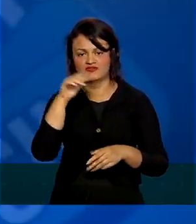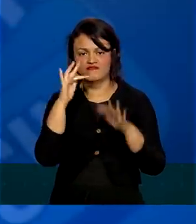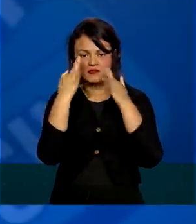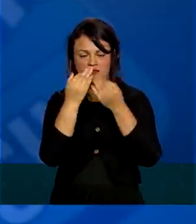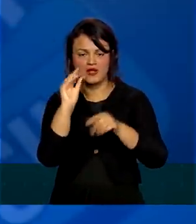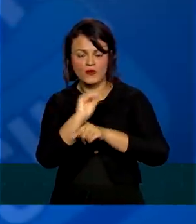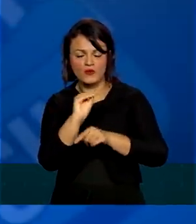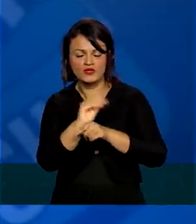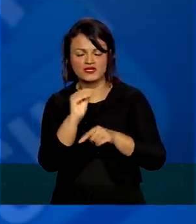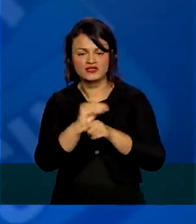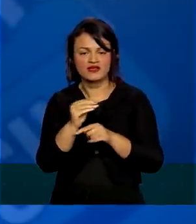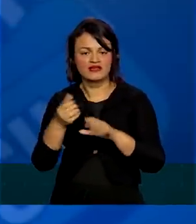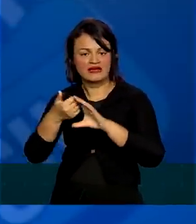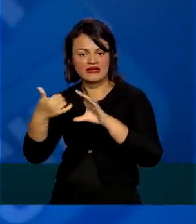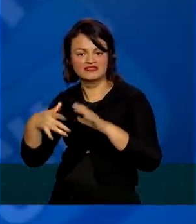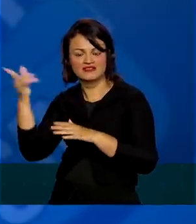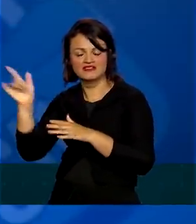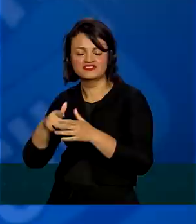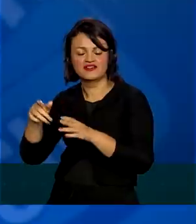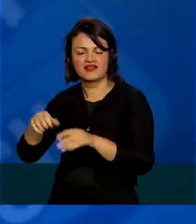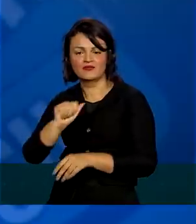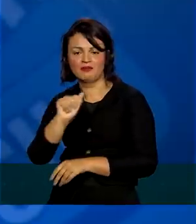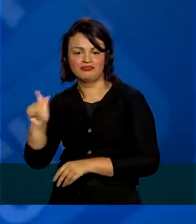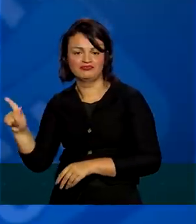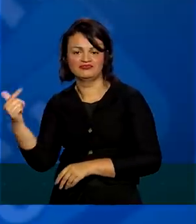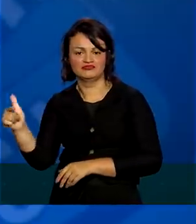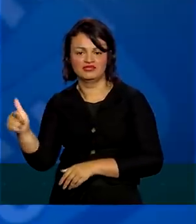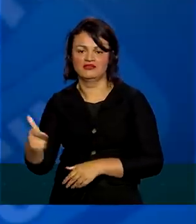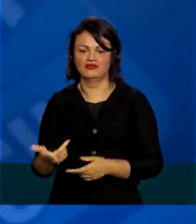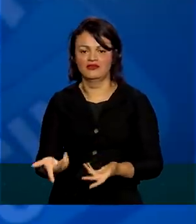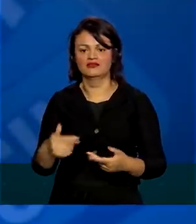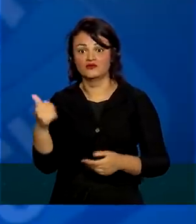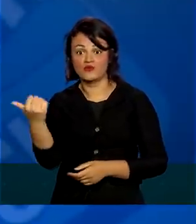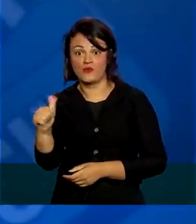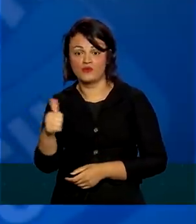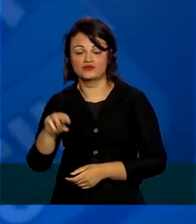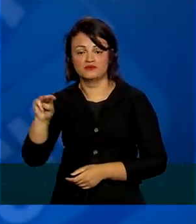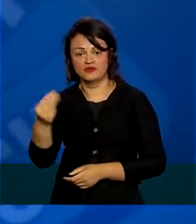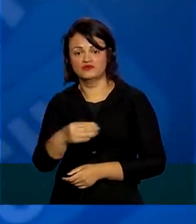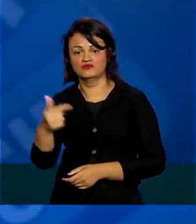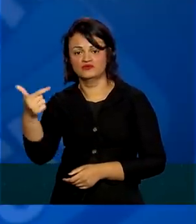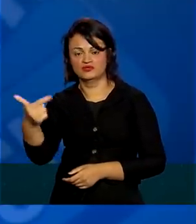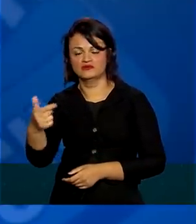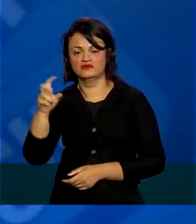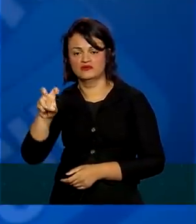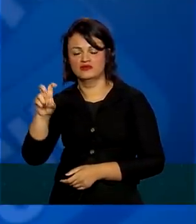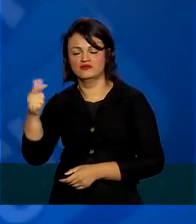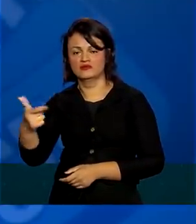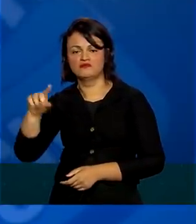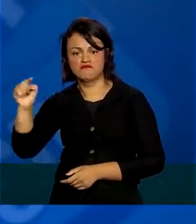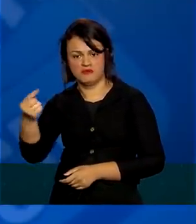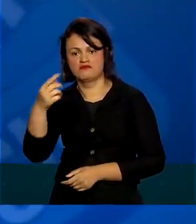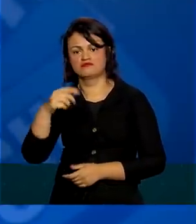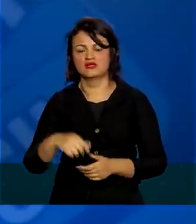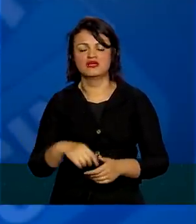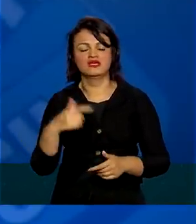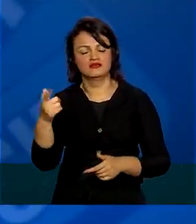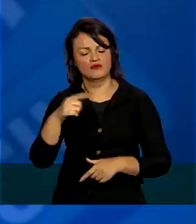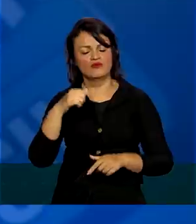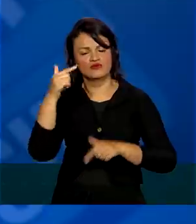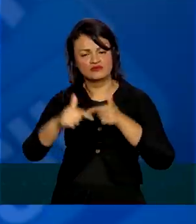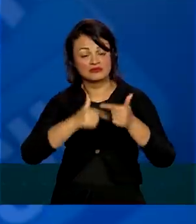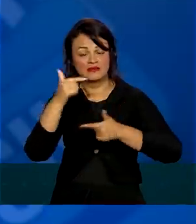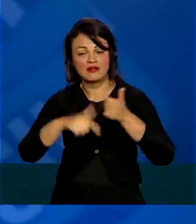caracterização lá no aplicativo. são 11 milhões 252 mil. Nós vamos trabalhar